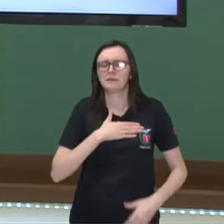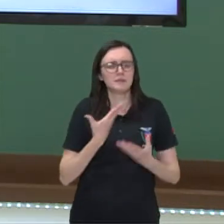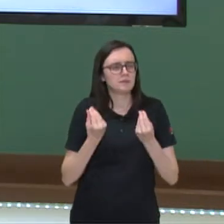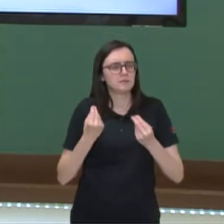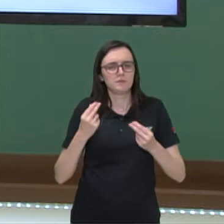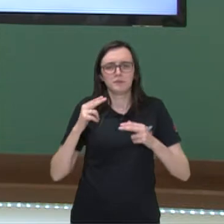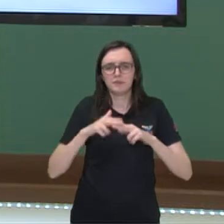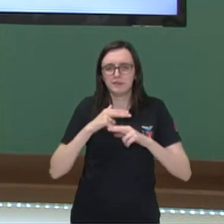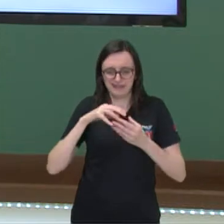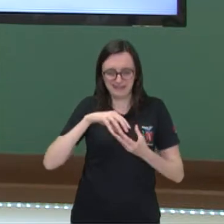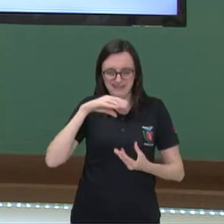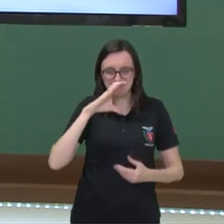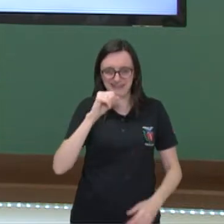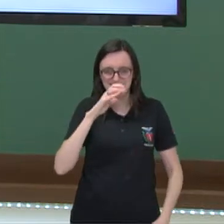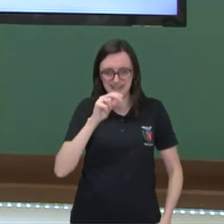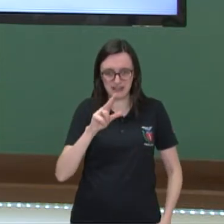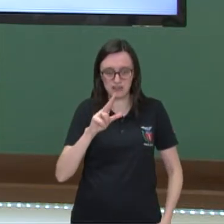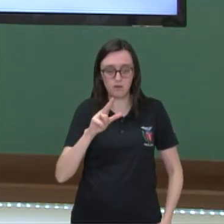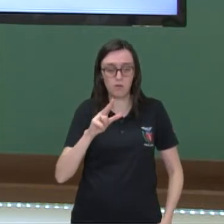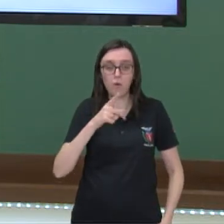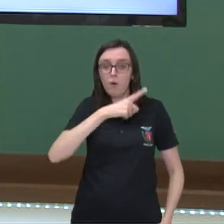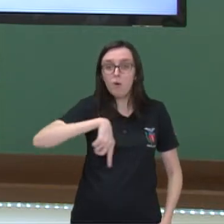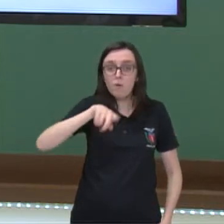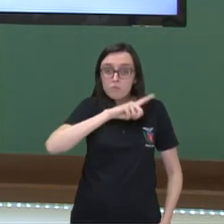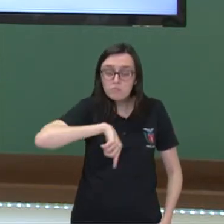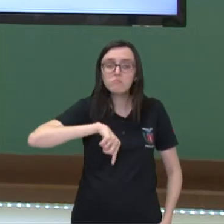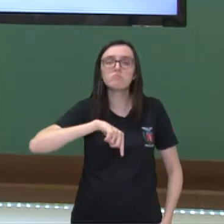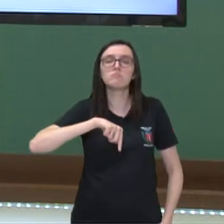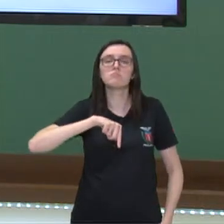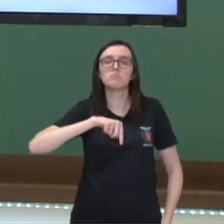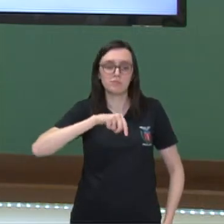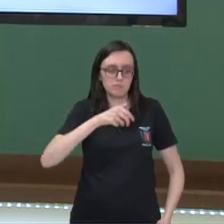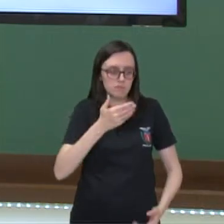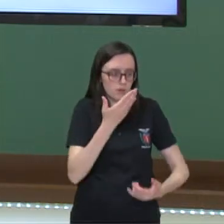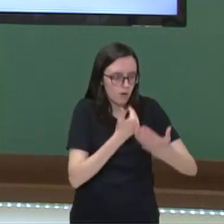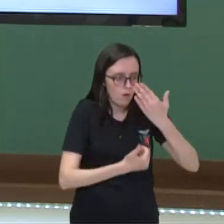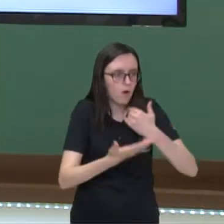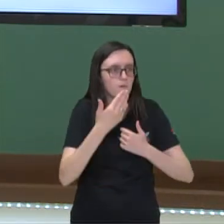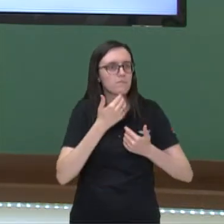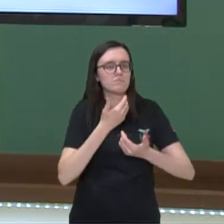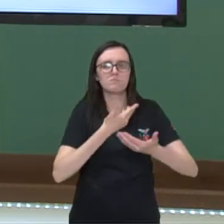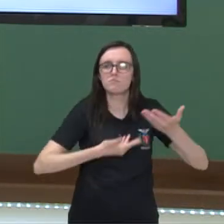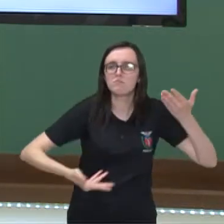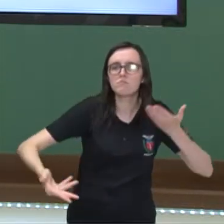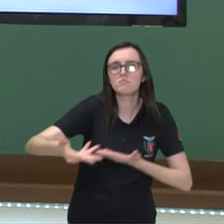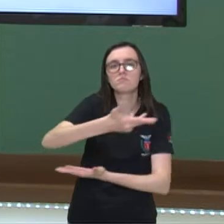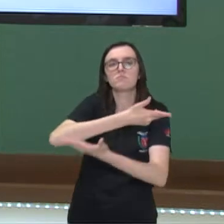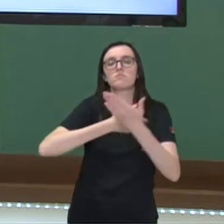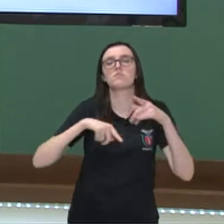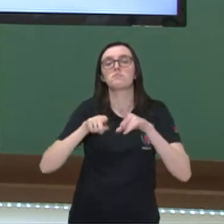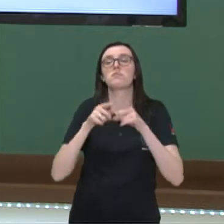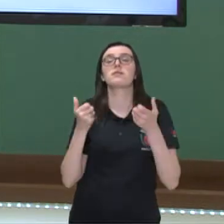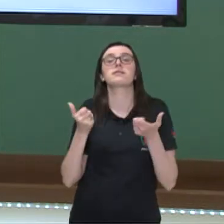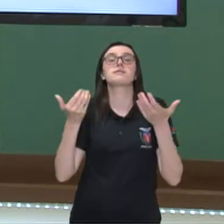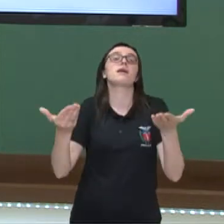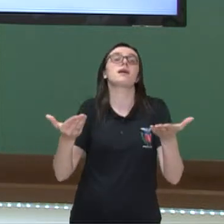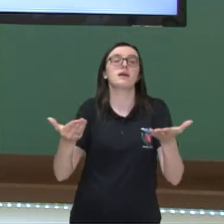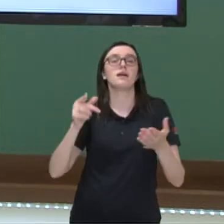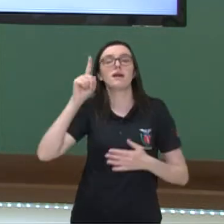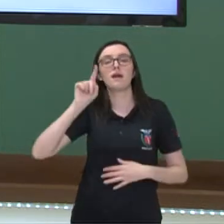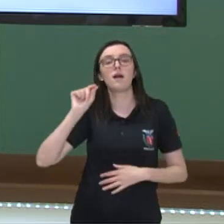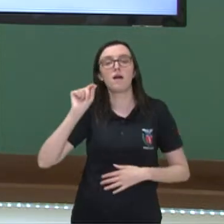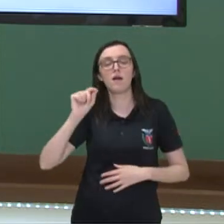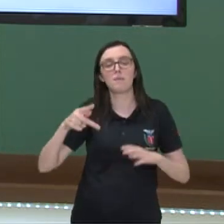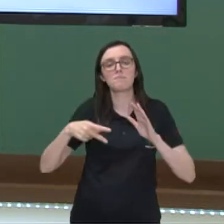cacau que eles consumiam, comercializavam e ofereciam em